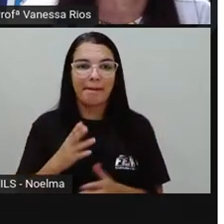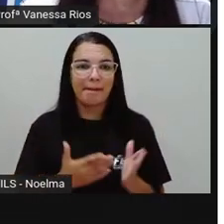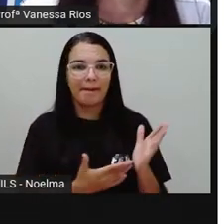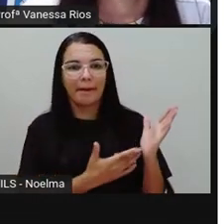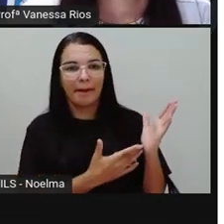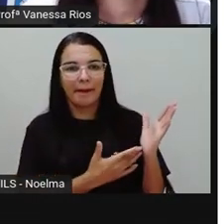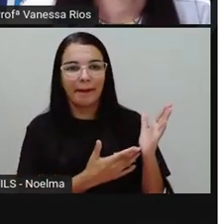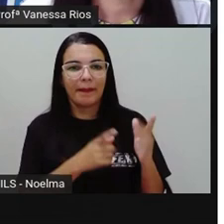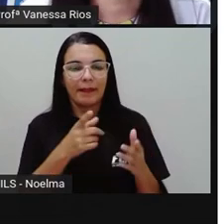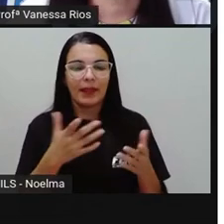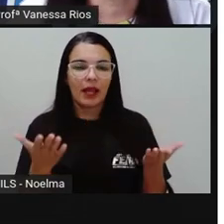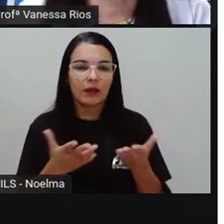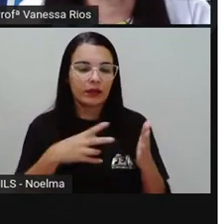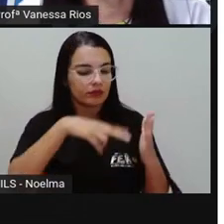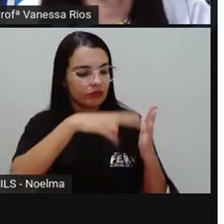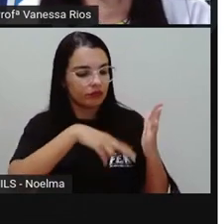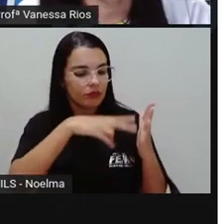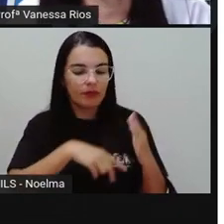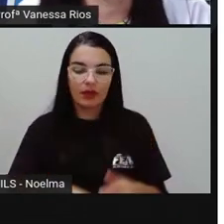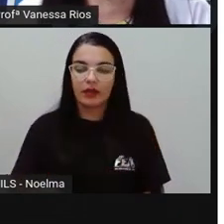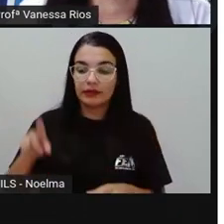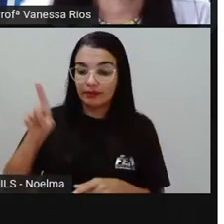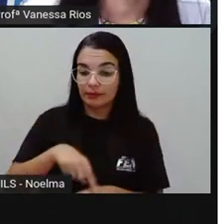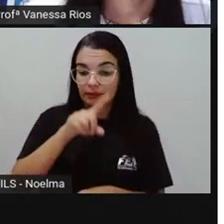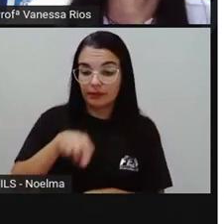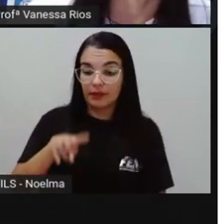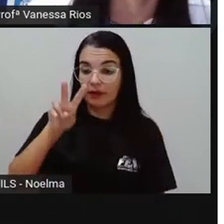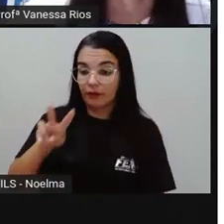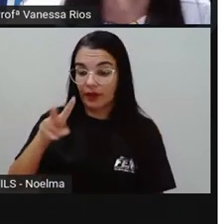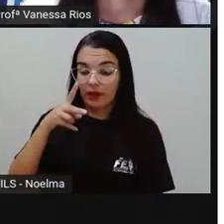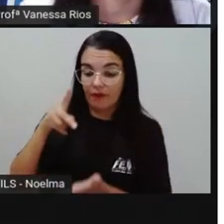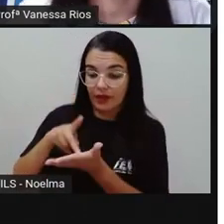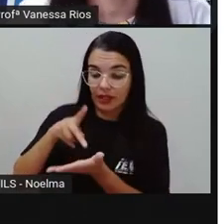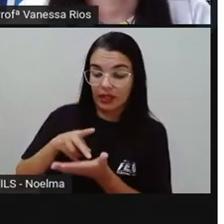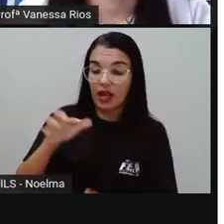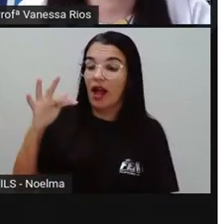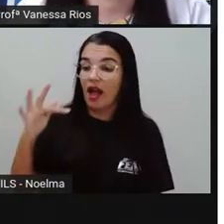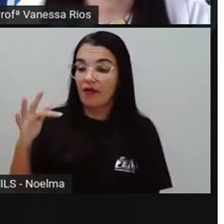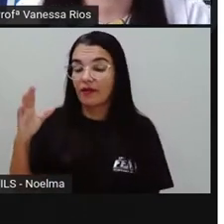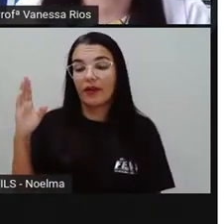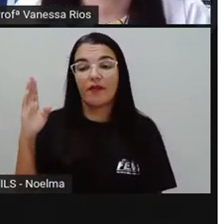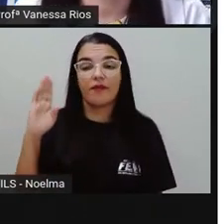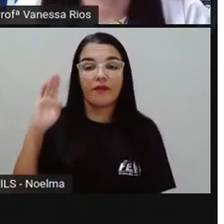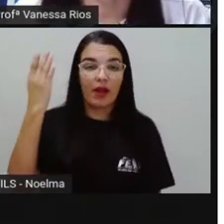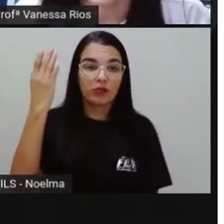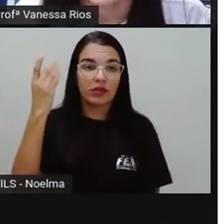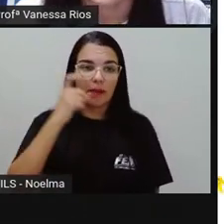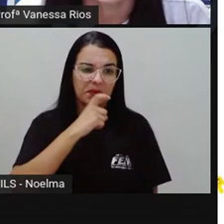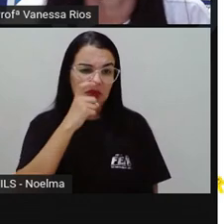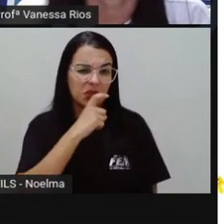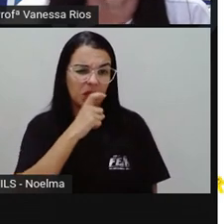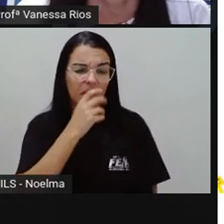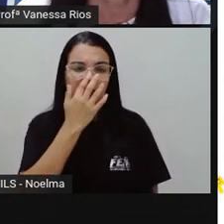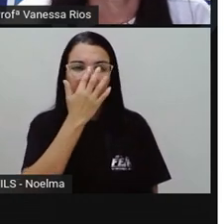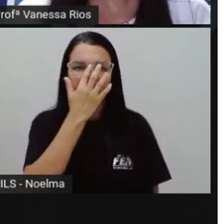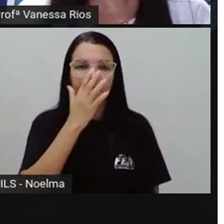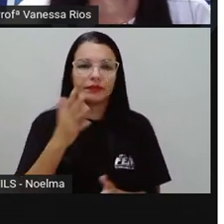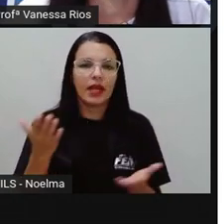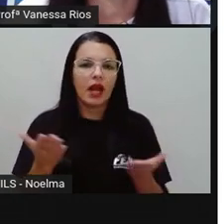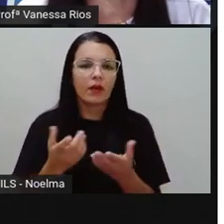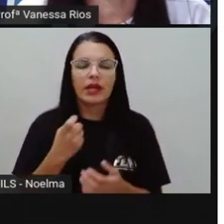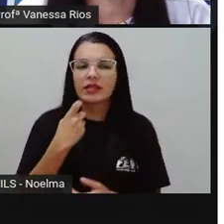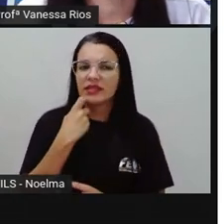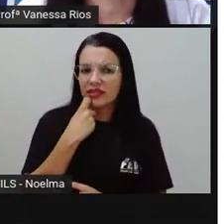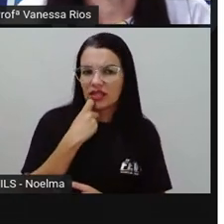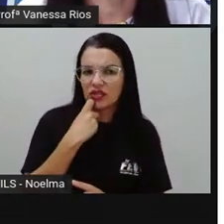lá? Leia as frases e marque V para as frases verdadeiras e Fê para as frases falsas. De